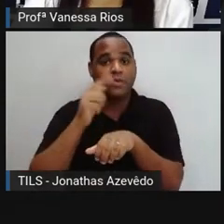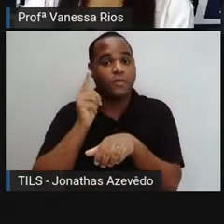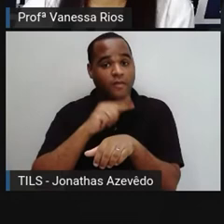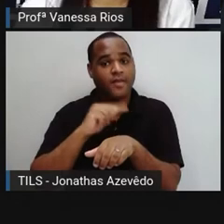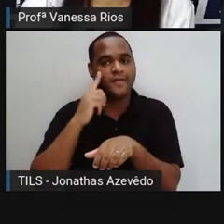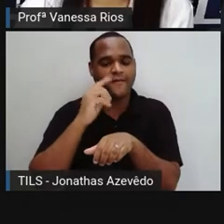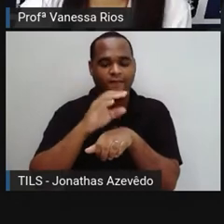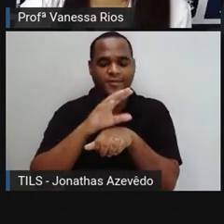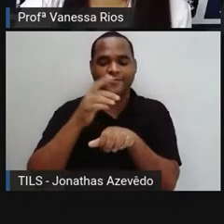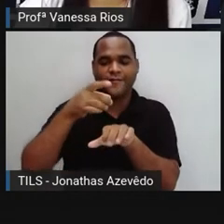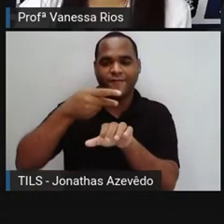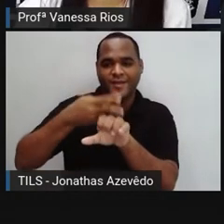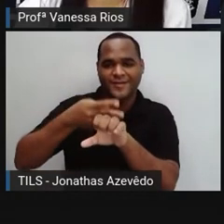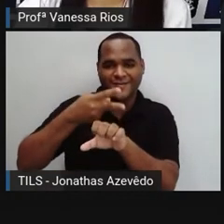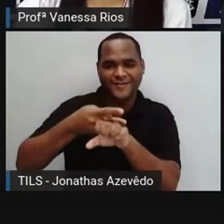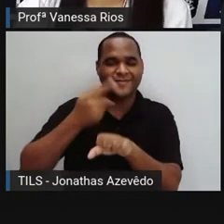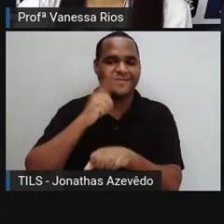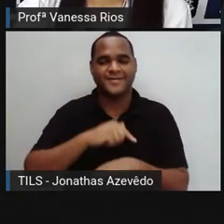vidro.